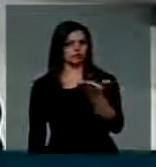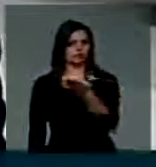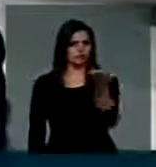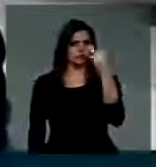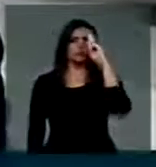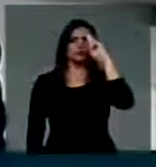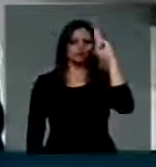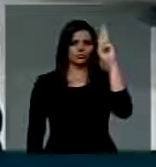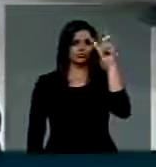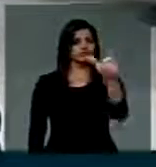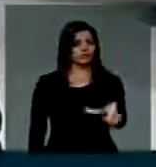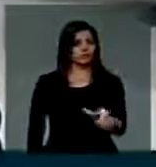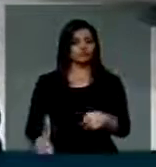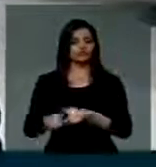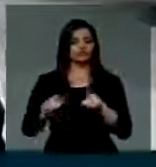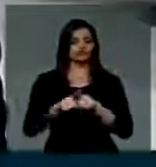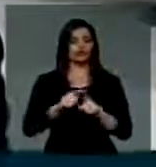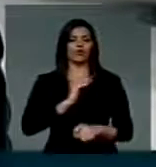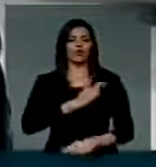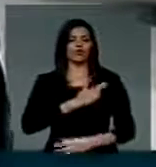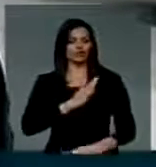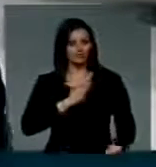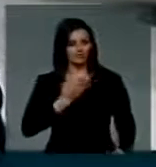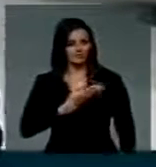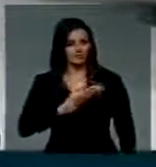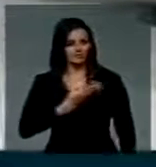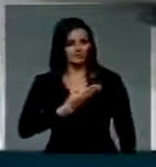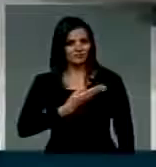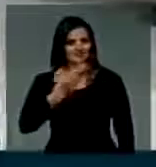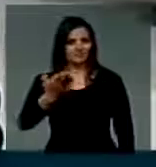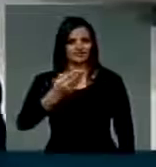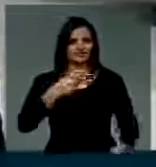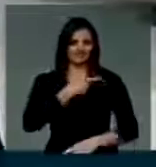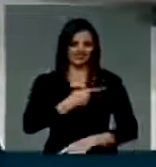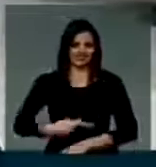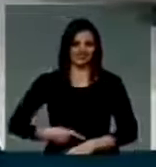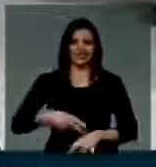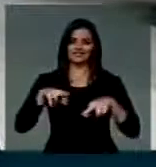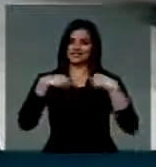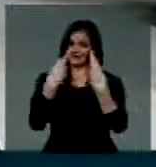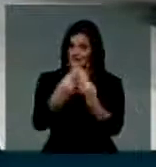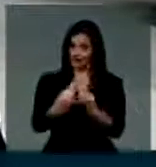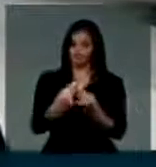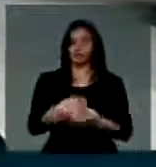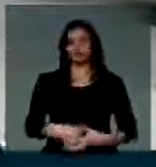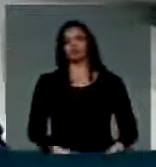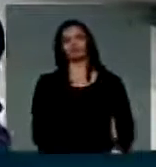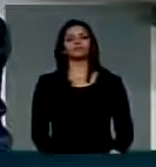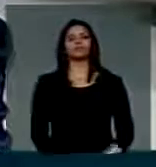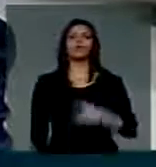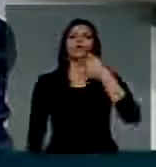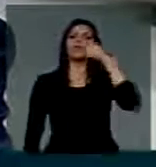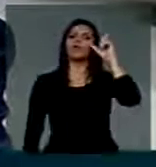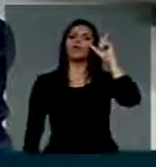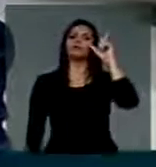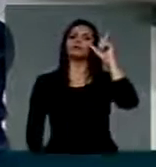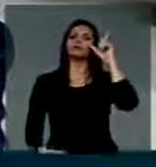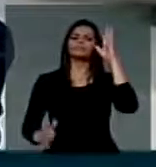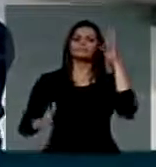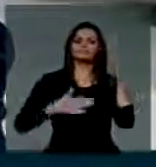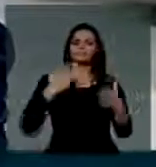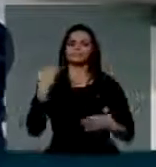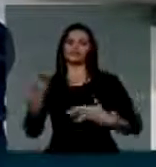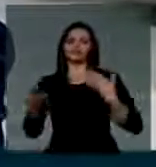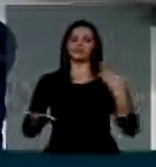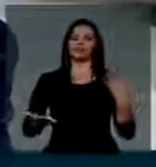V. Exª, que é do meu coração que está presidindo essa sessão. Eu ontem fui deparado com